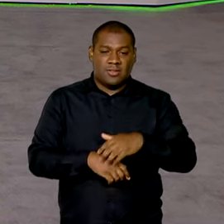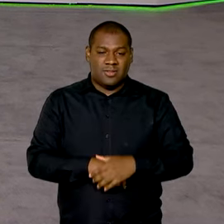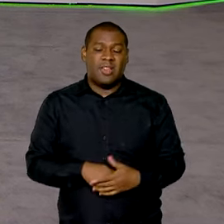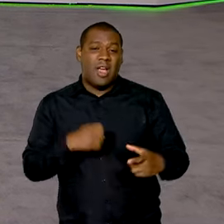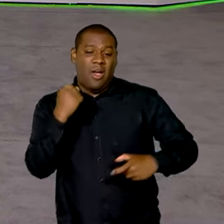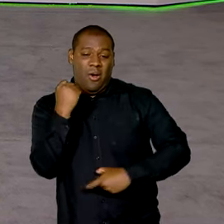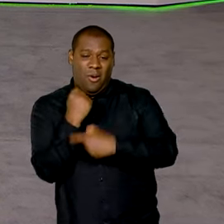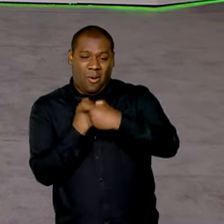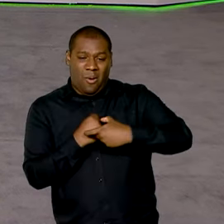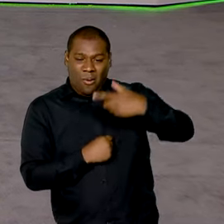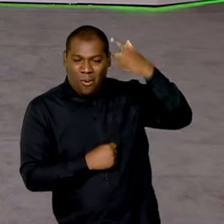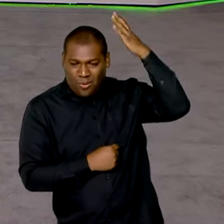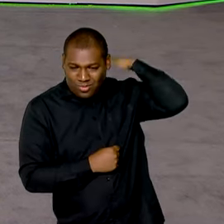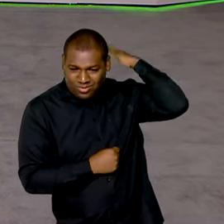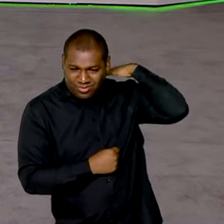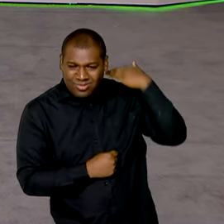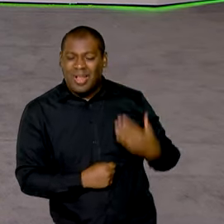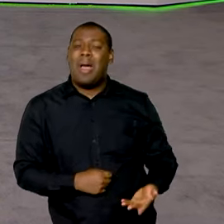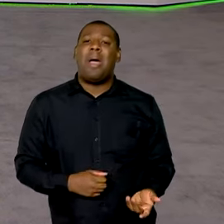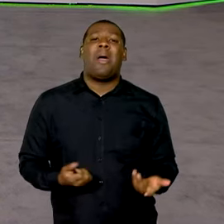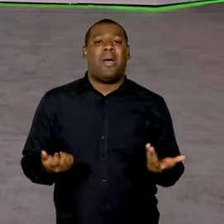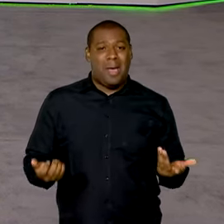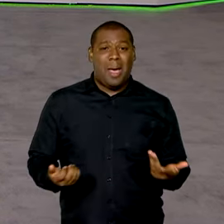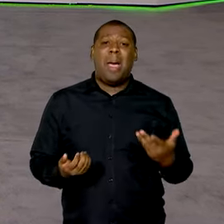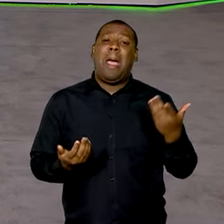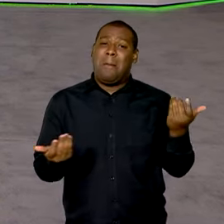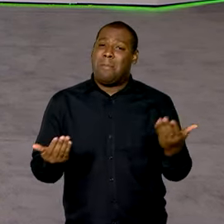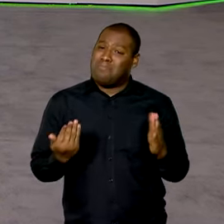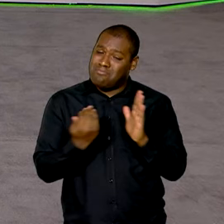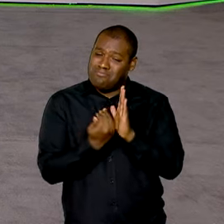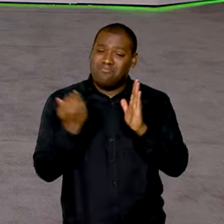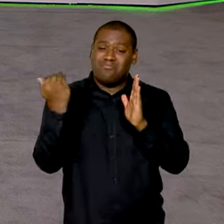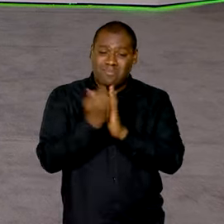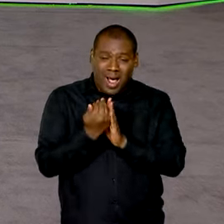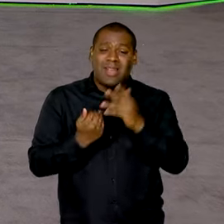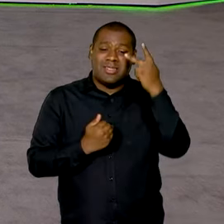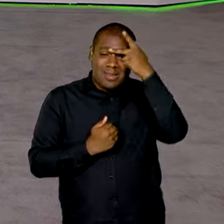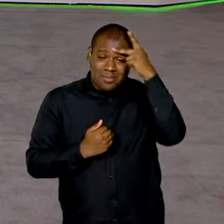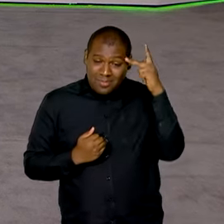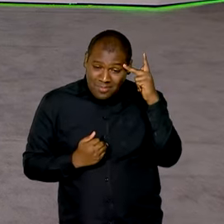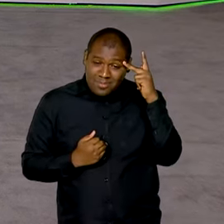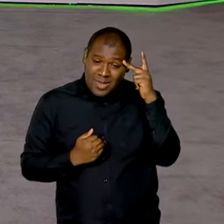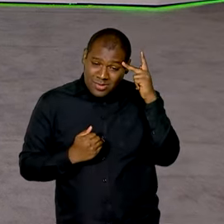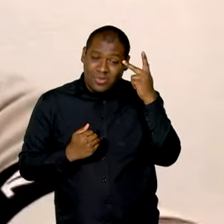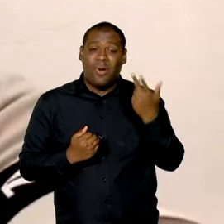disco e a dor lombar lideram as causas que mais geraram afastamento.